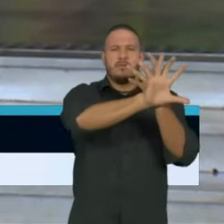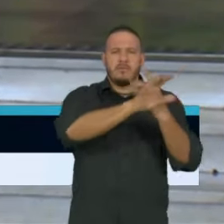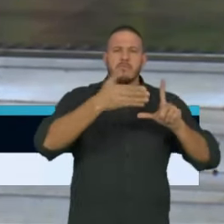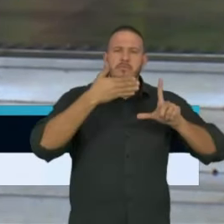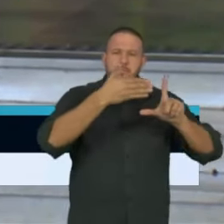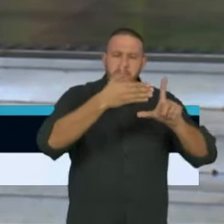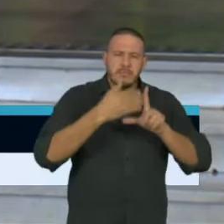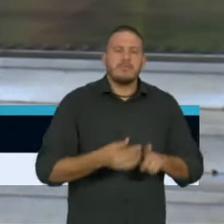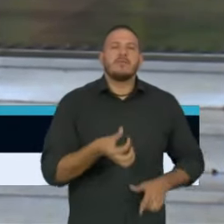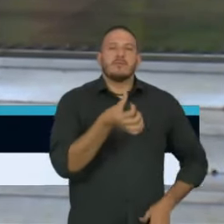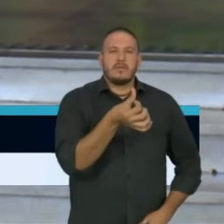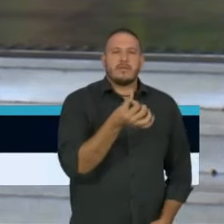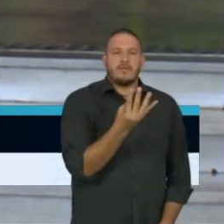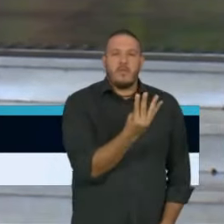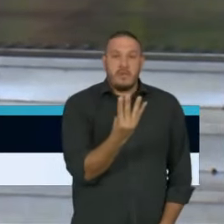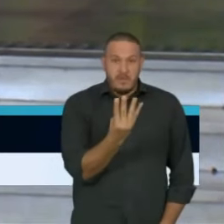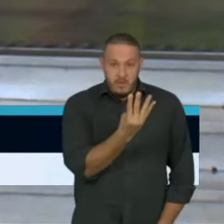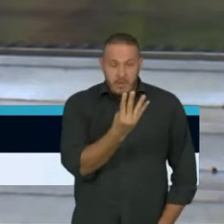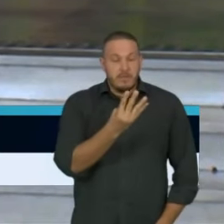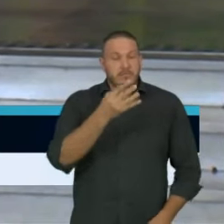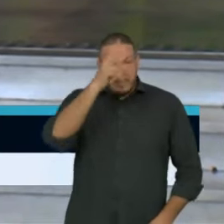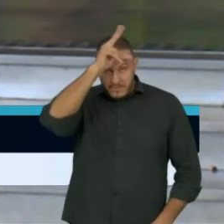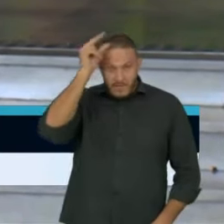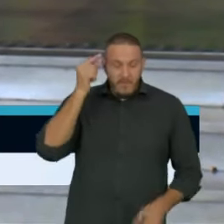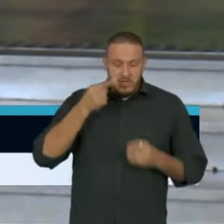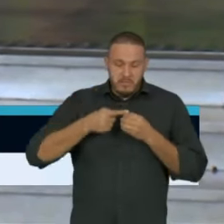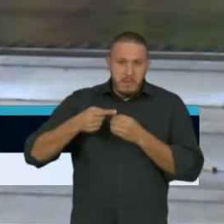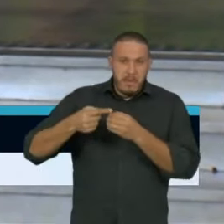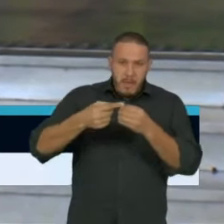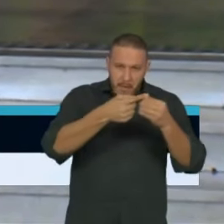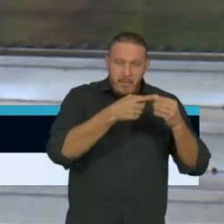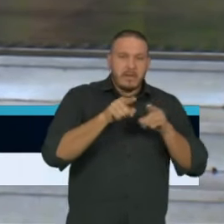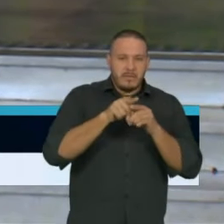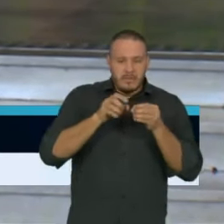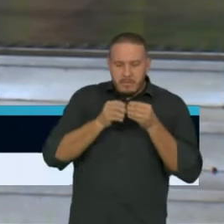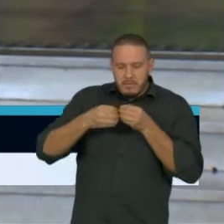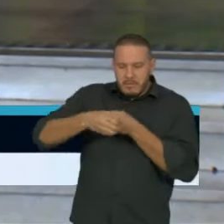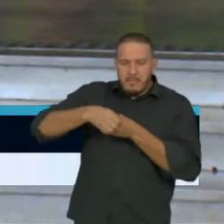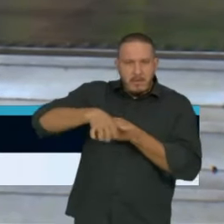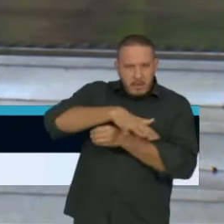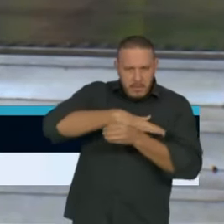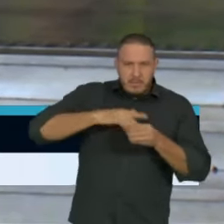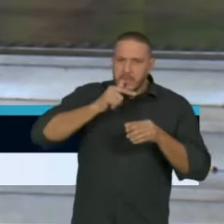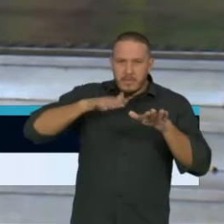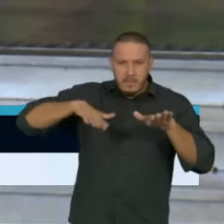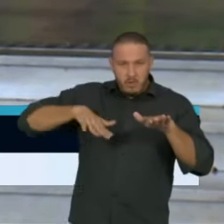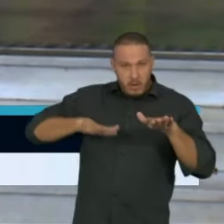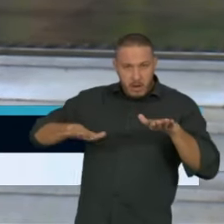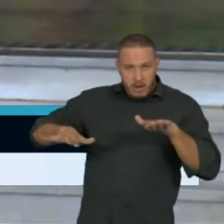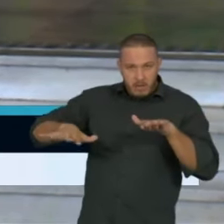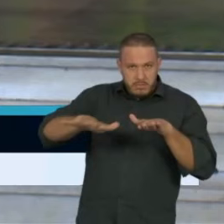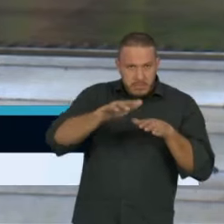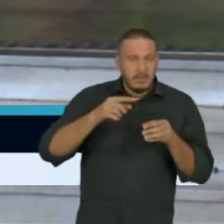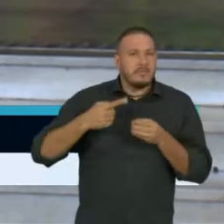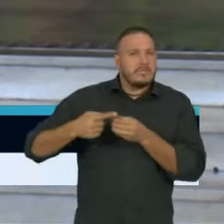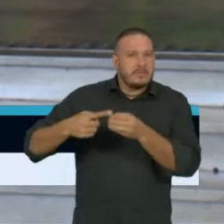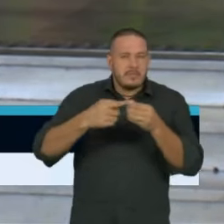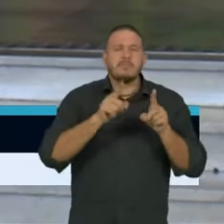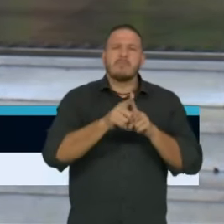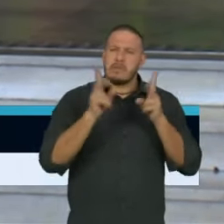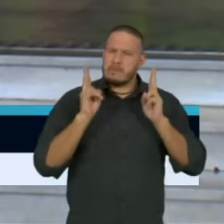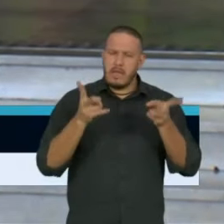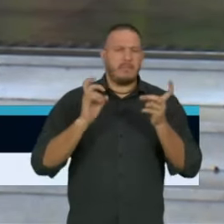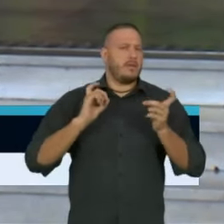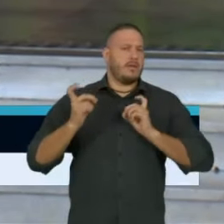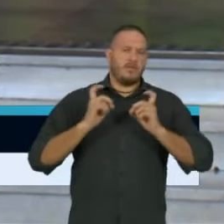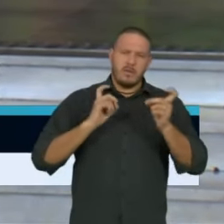644 prefeitos do interior, incluindo região metropolitana e litoral. O Bruno tem feito aqui reuniões diárias